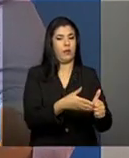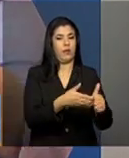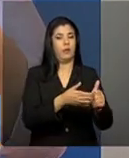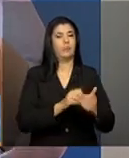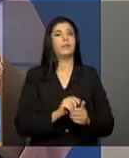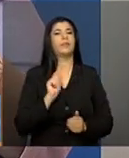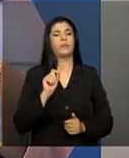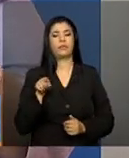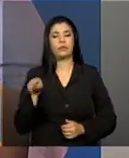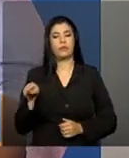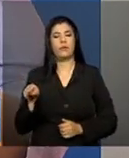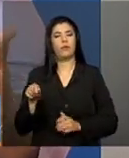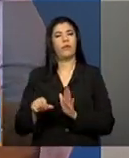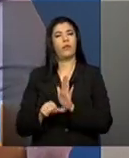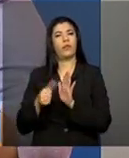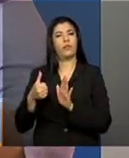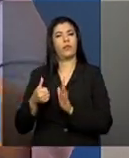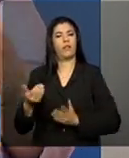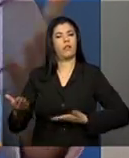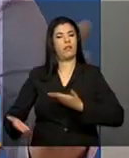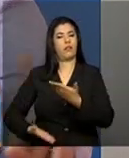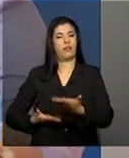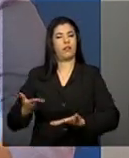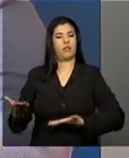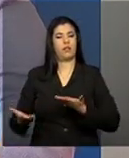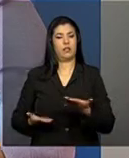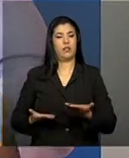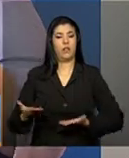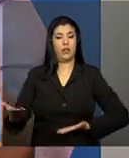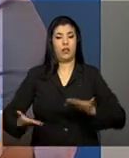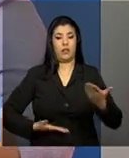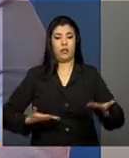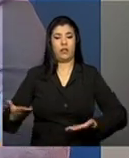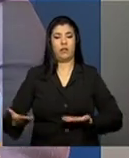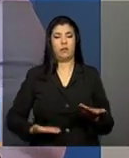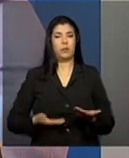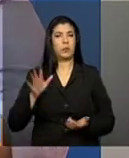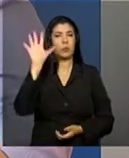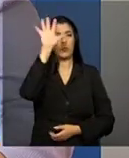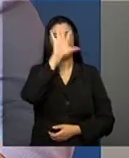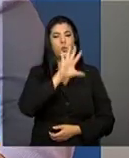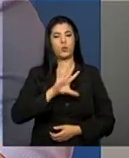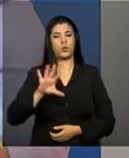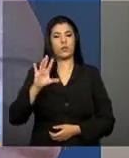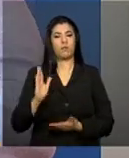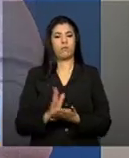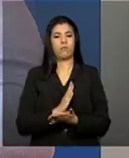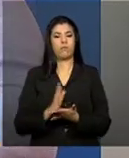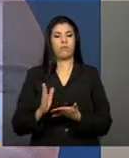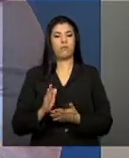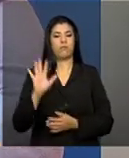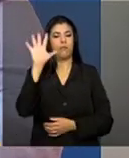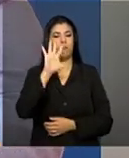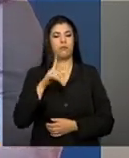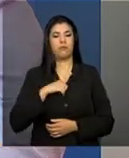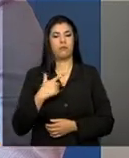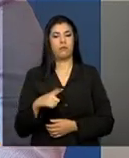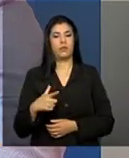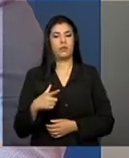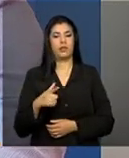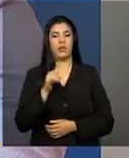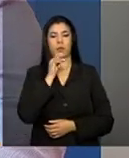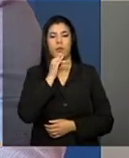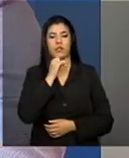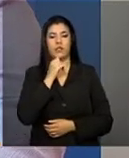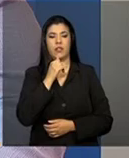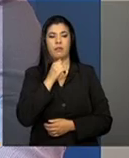Atendimento, ele é... é um atendimento meio geral, quer dizer, muitos atendimentos não requer a abertura